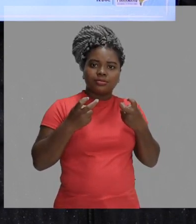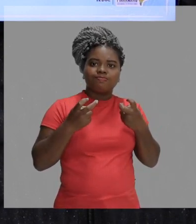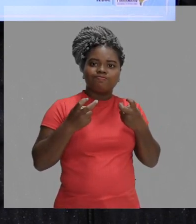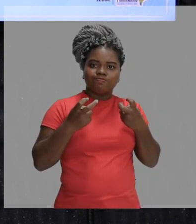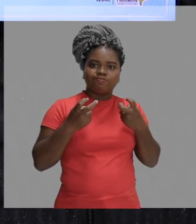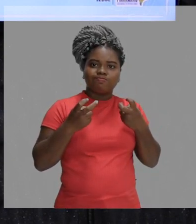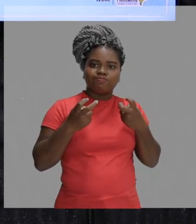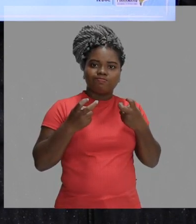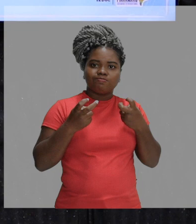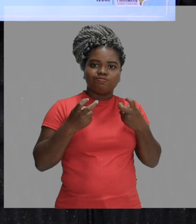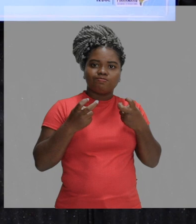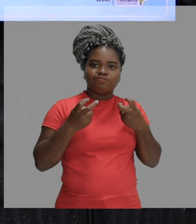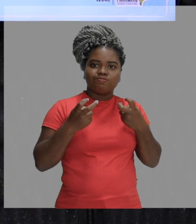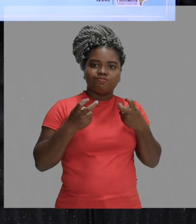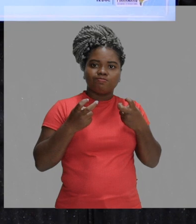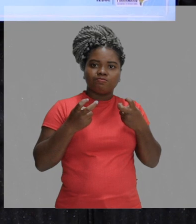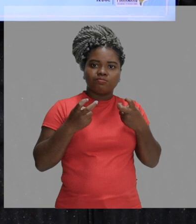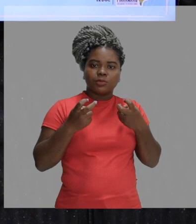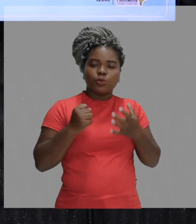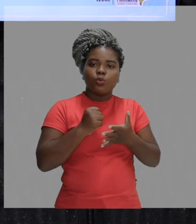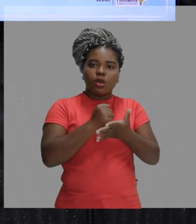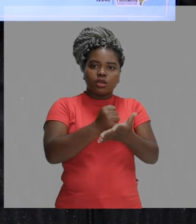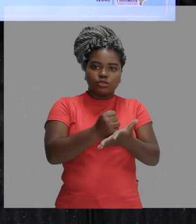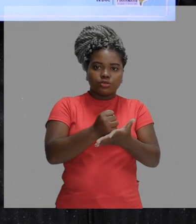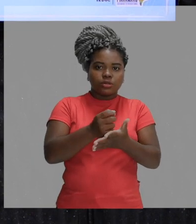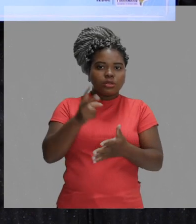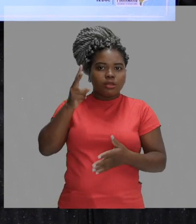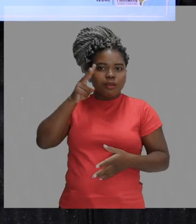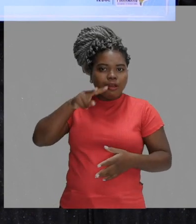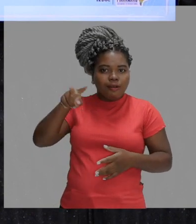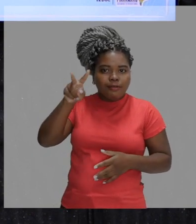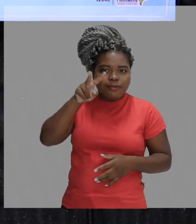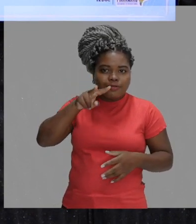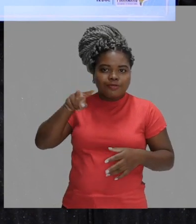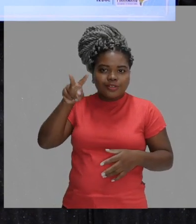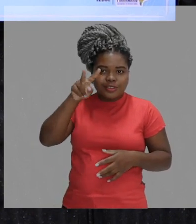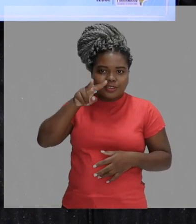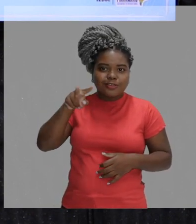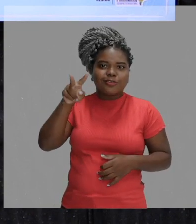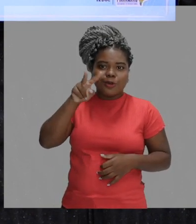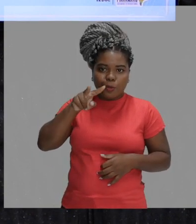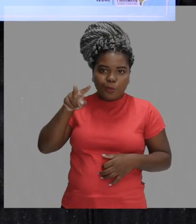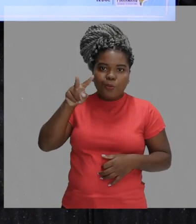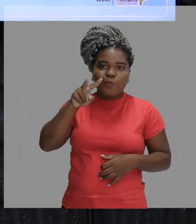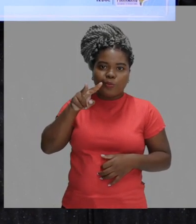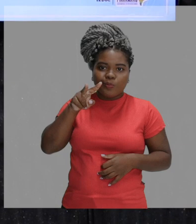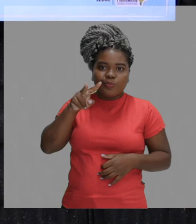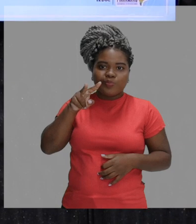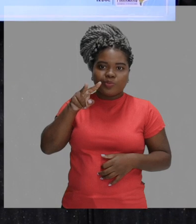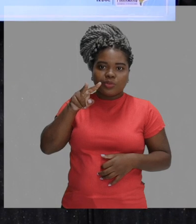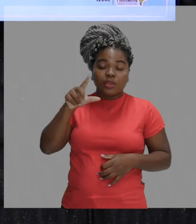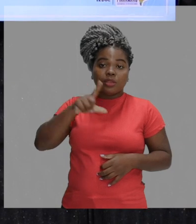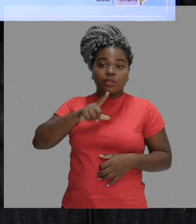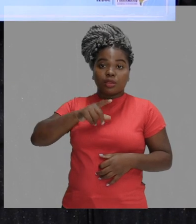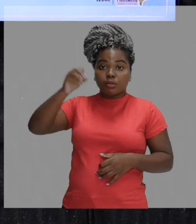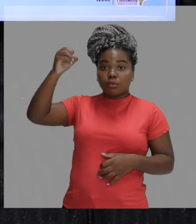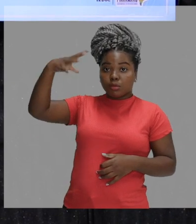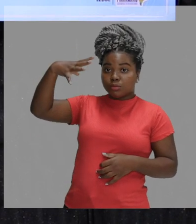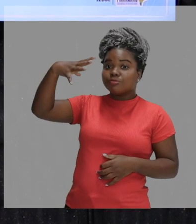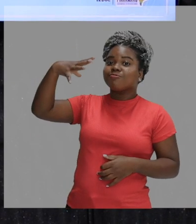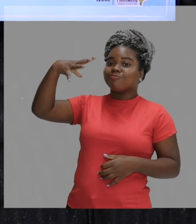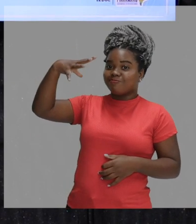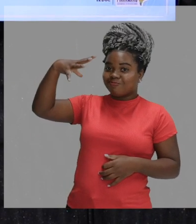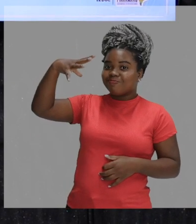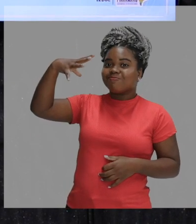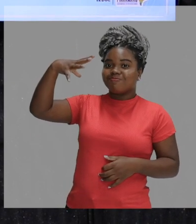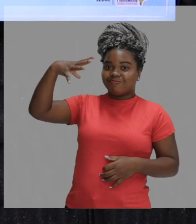do órgão sensível à luz, que são os olhos, tudo que nós conseguimos enxergar